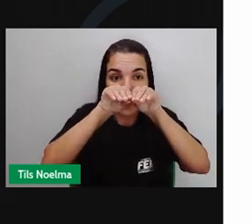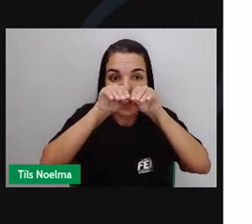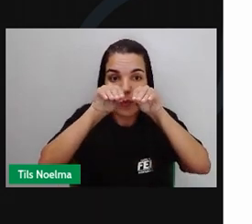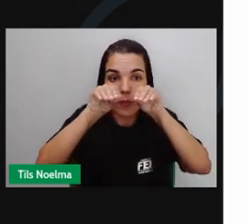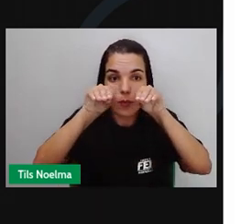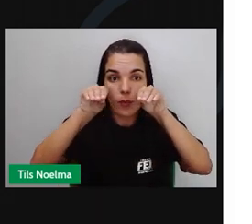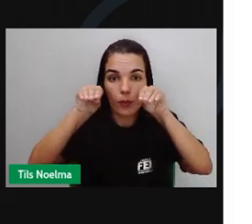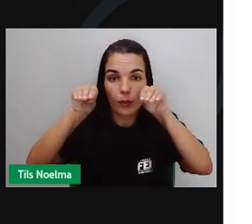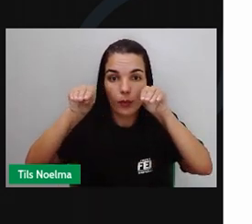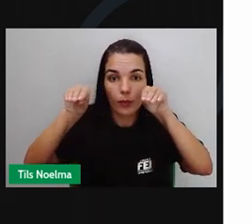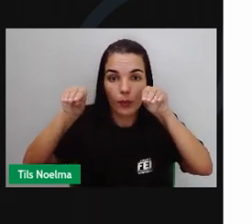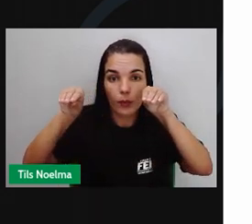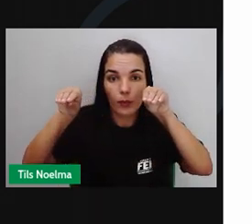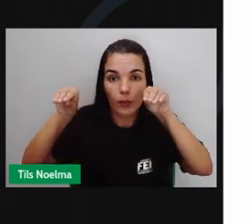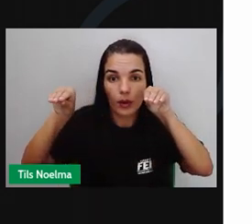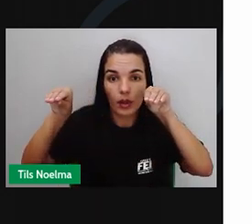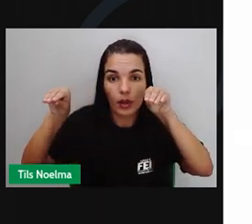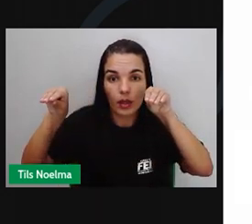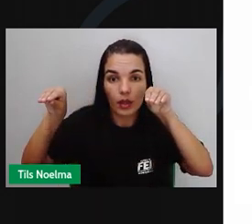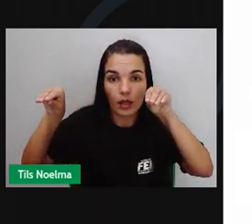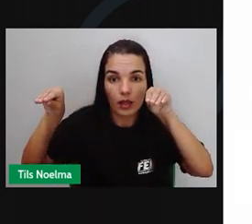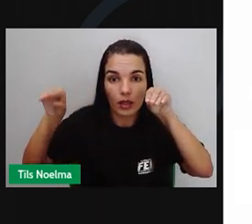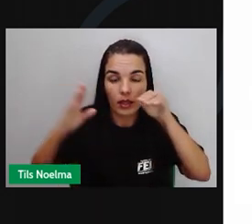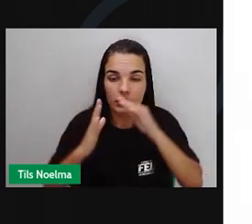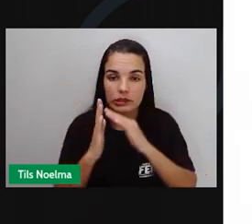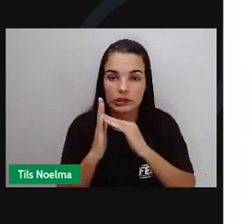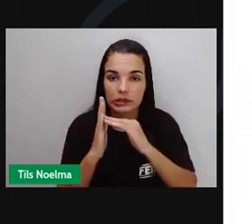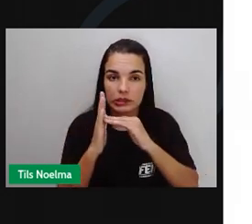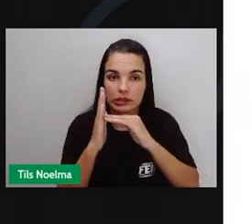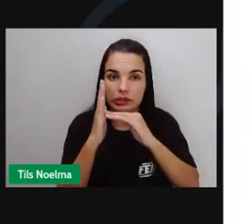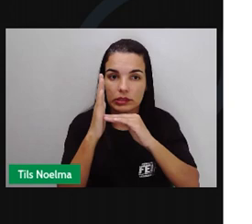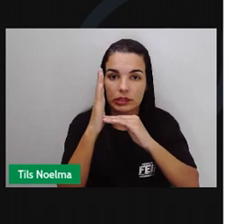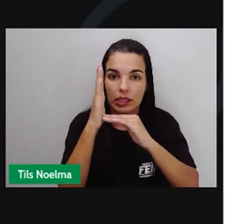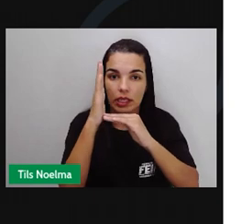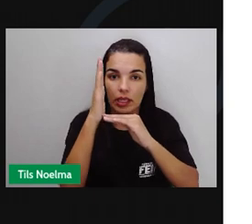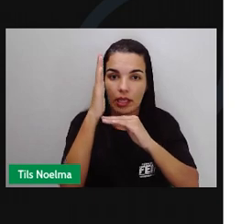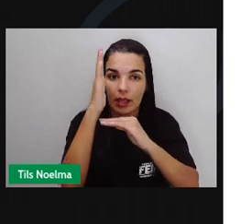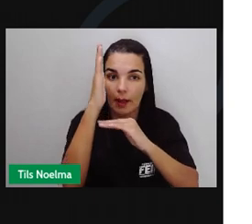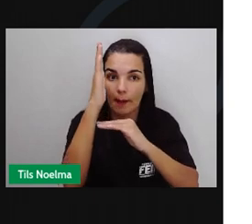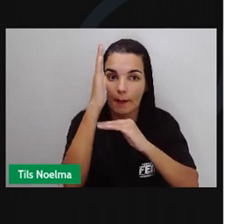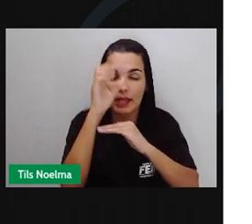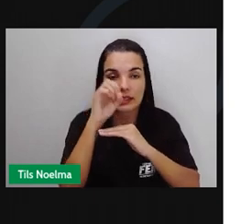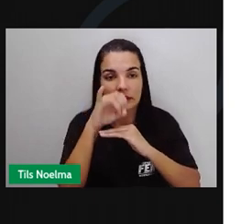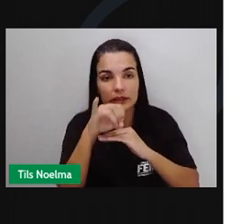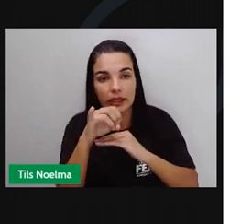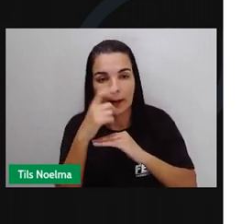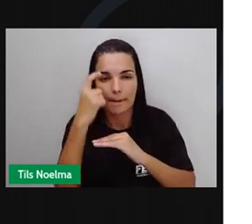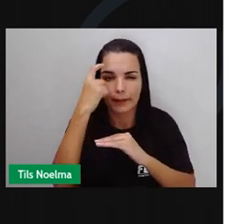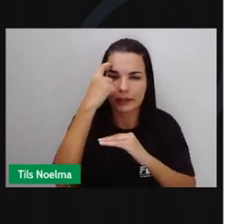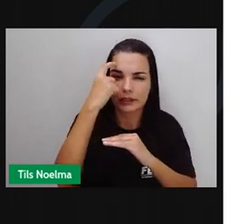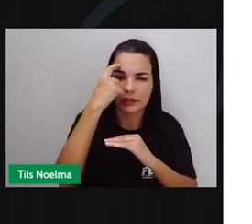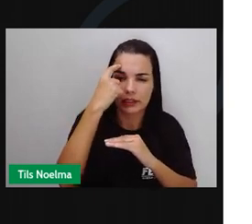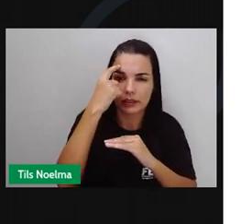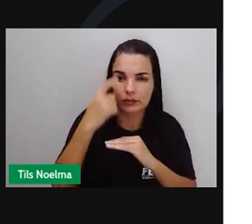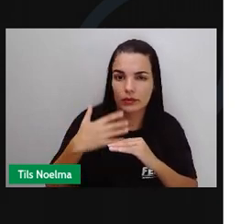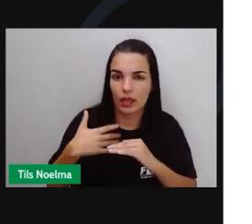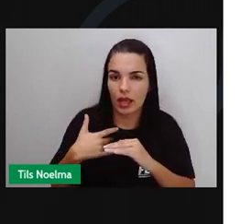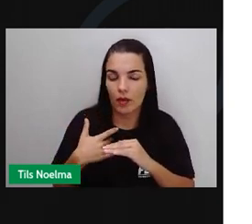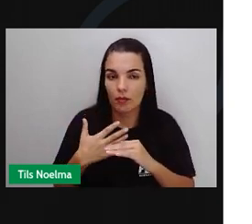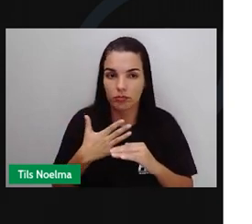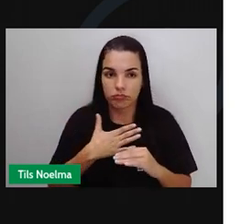referencial, você deve seguir para cima. Agora, se você estiver pensando em você como